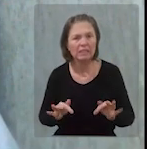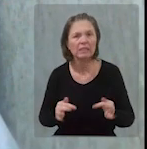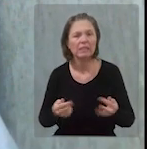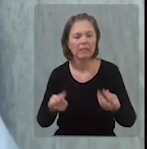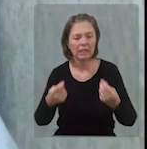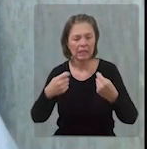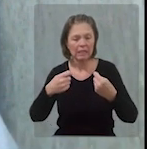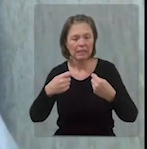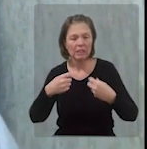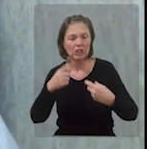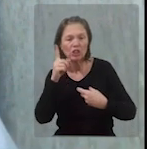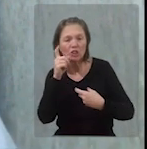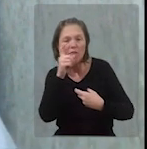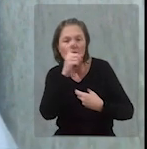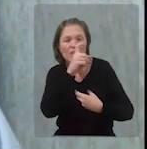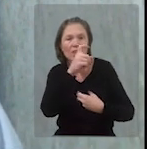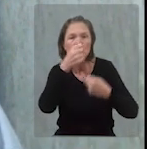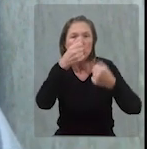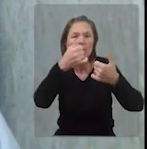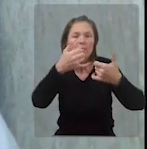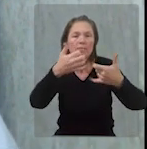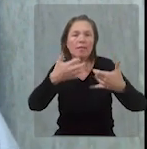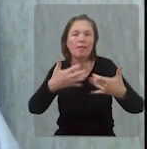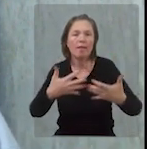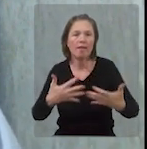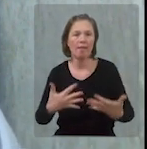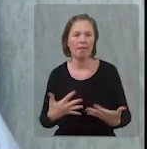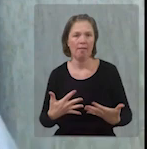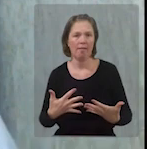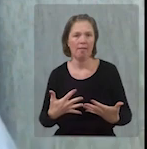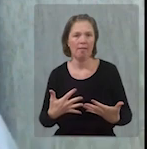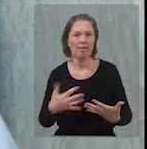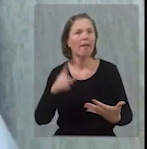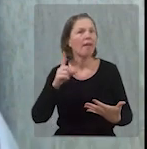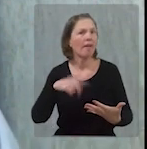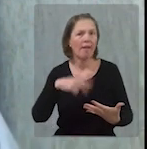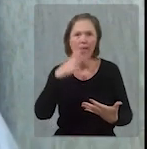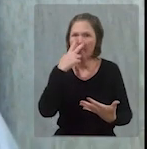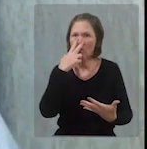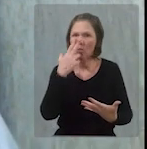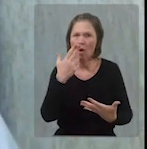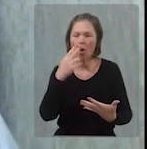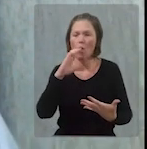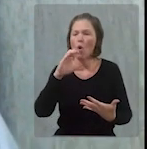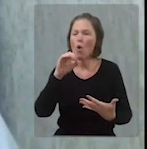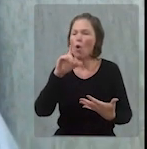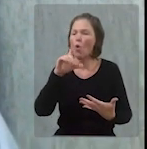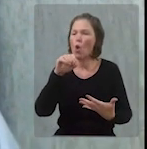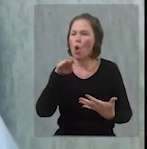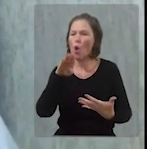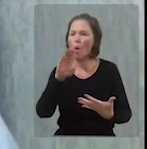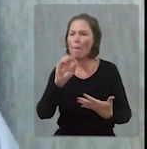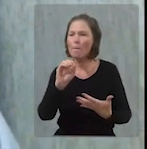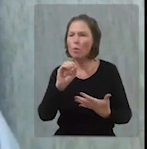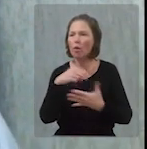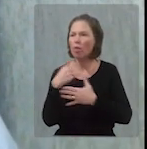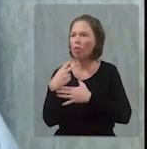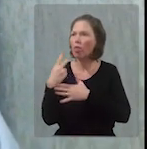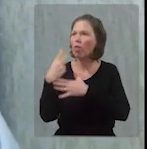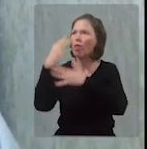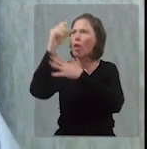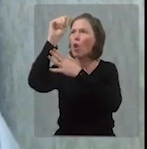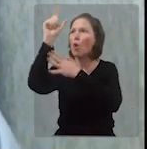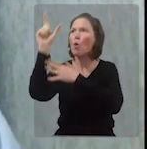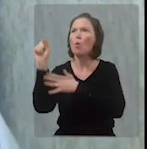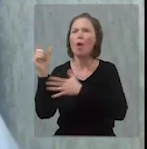bem-estar, desse sentimento tão difícil de explicar, é um Colombo do século XIV tentando chegar à Lua.